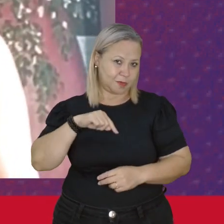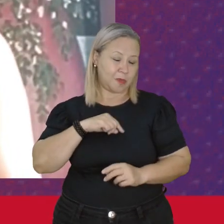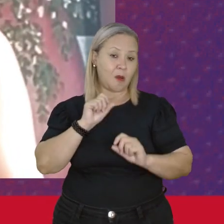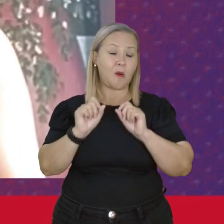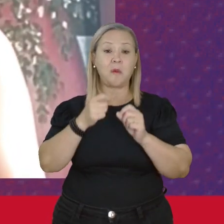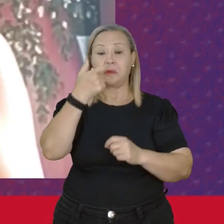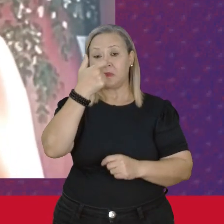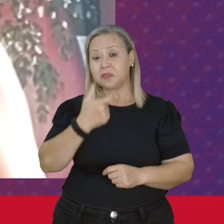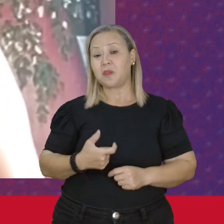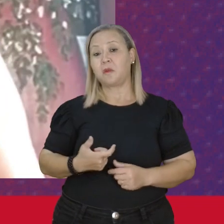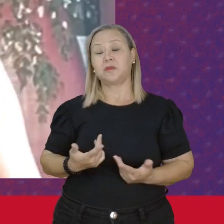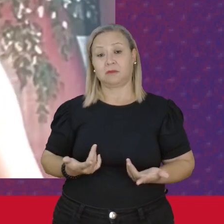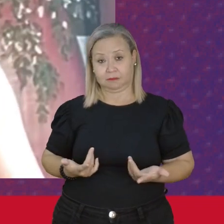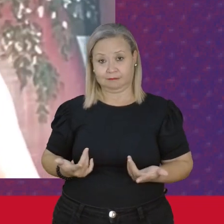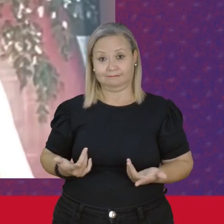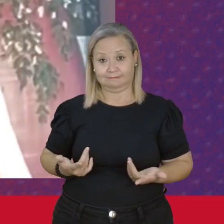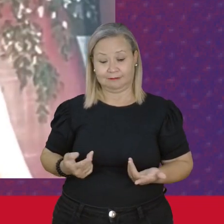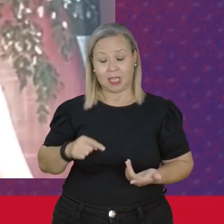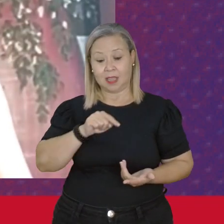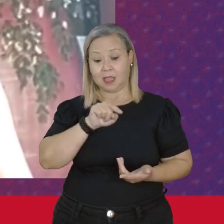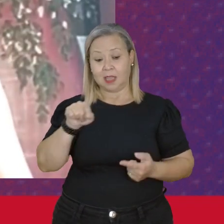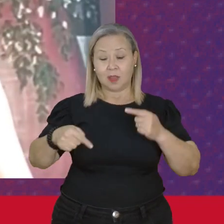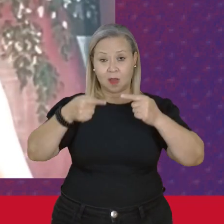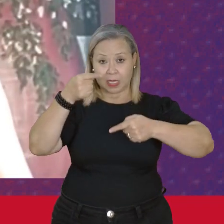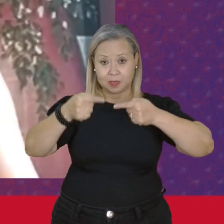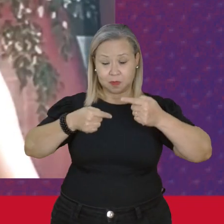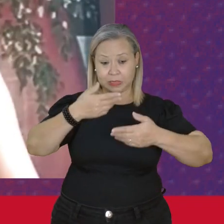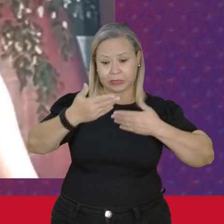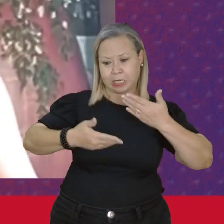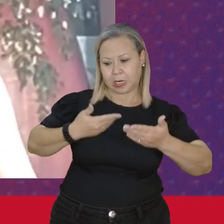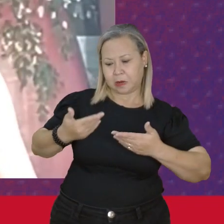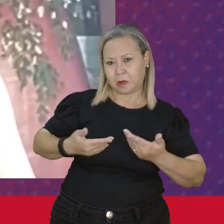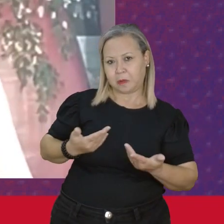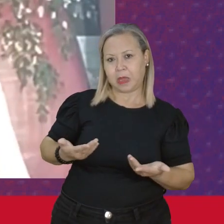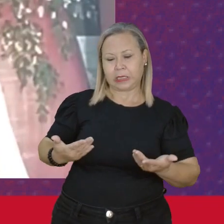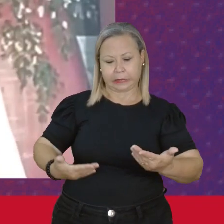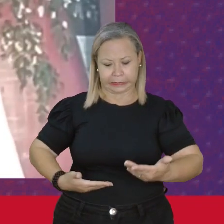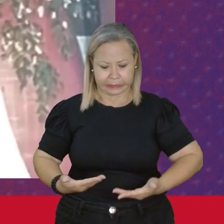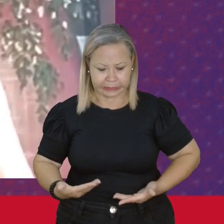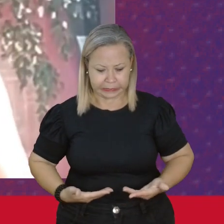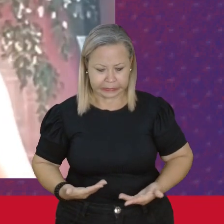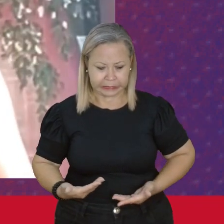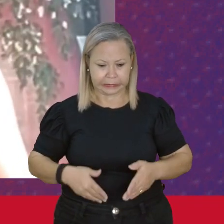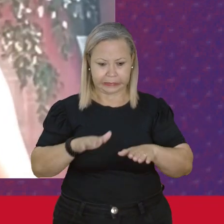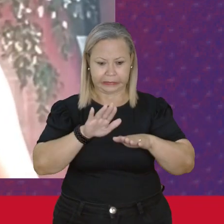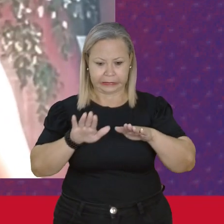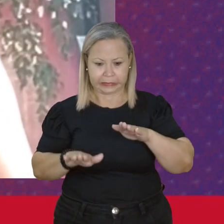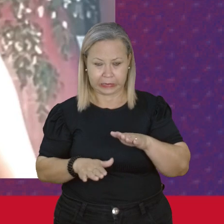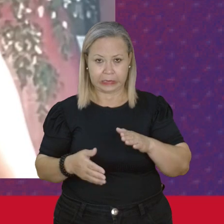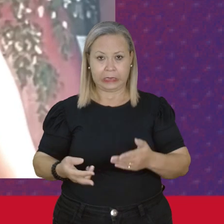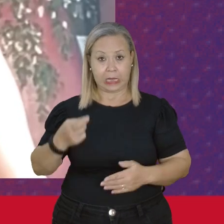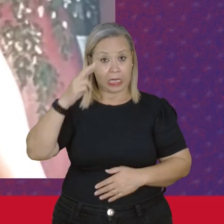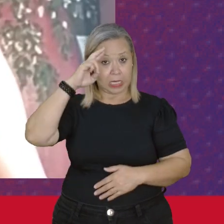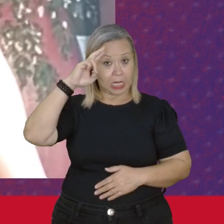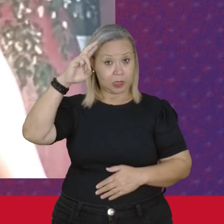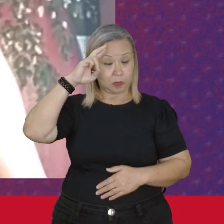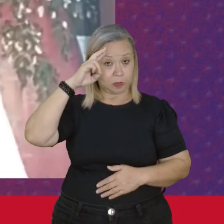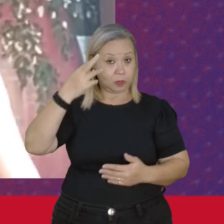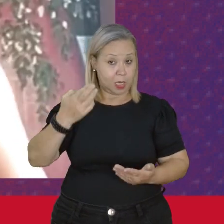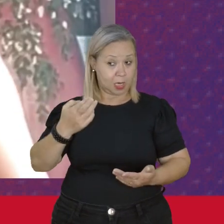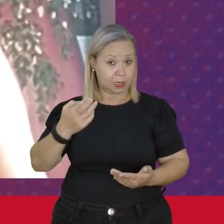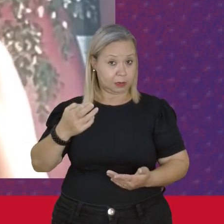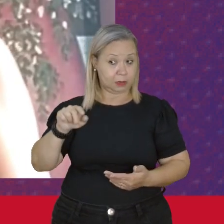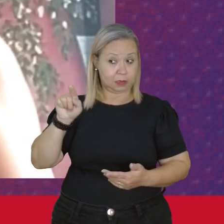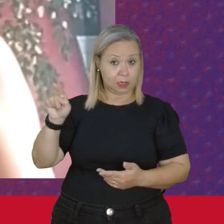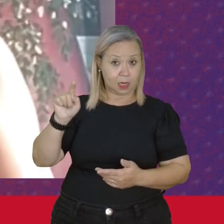Então Essa política Relativamente Capaz A política Da tutela A política